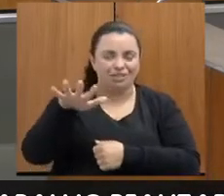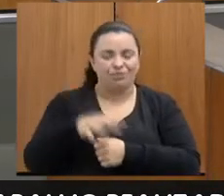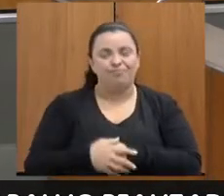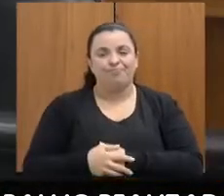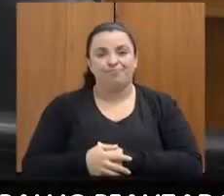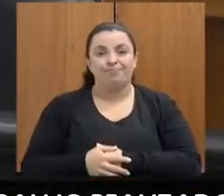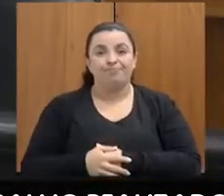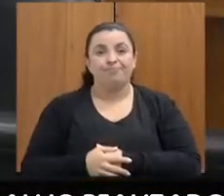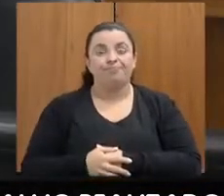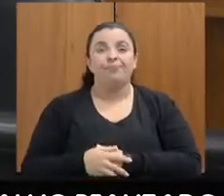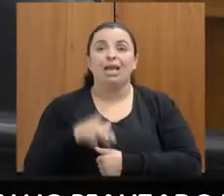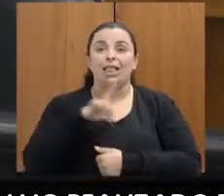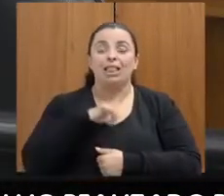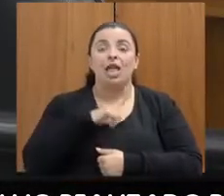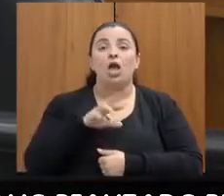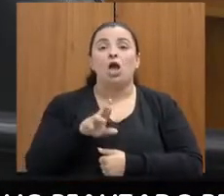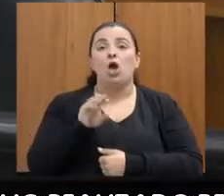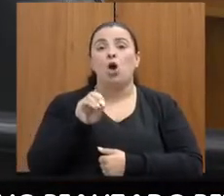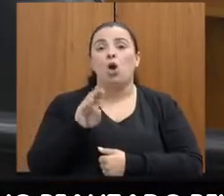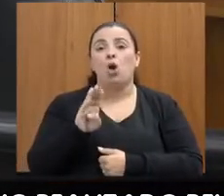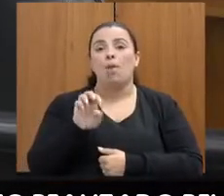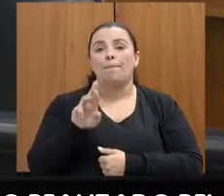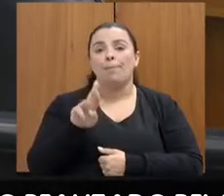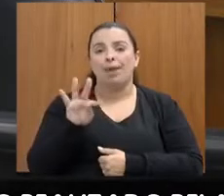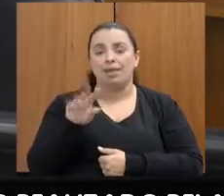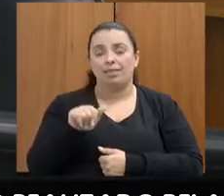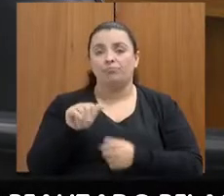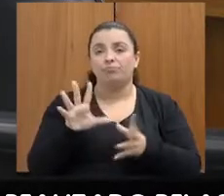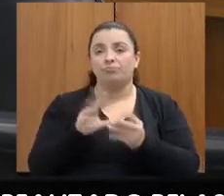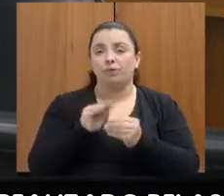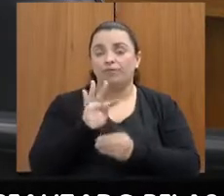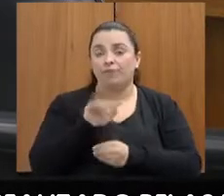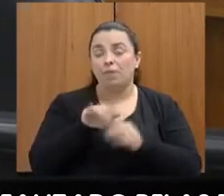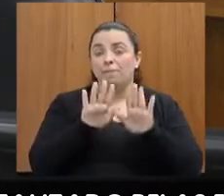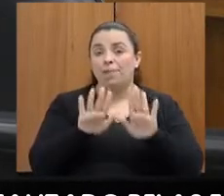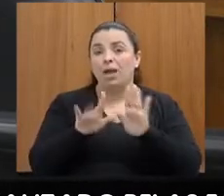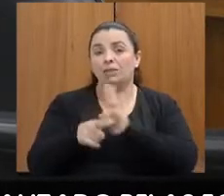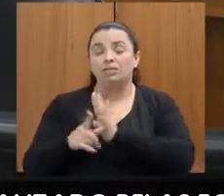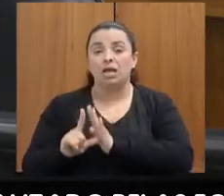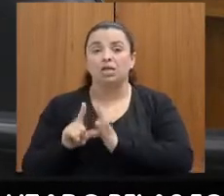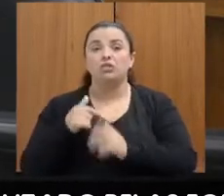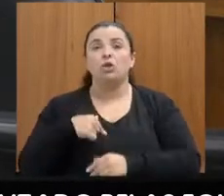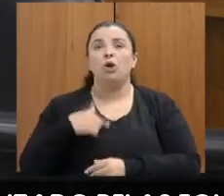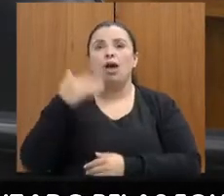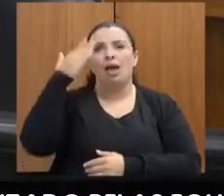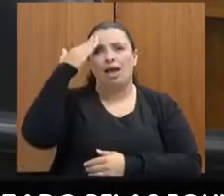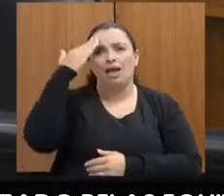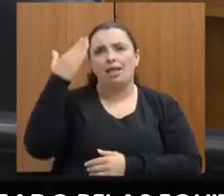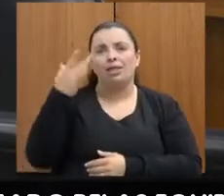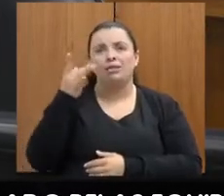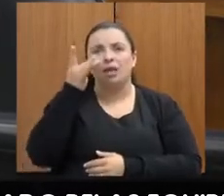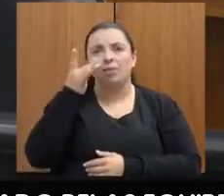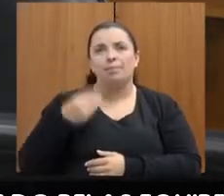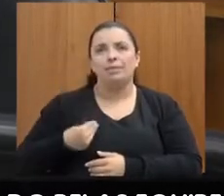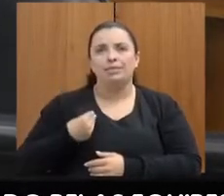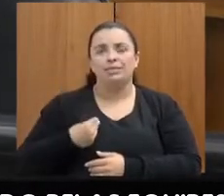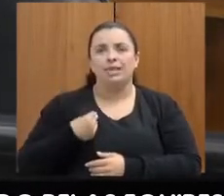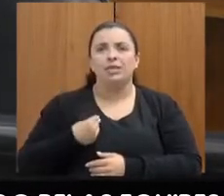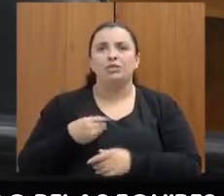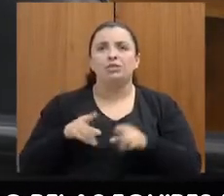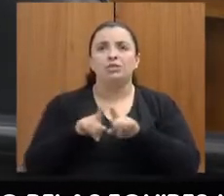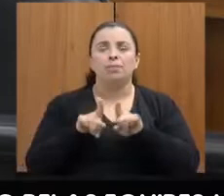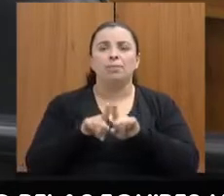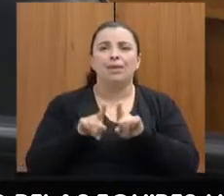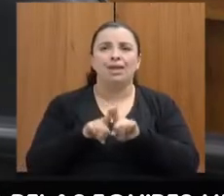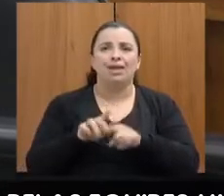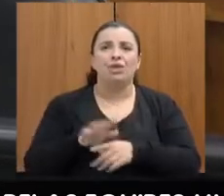passar a palavra para a Roberta, agradecer a presença e também a acolhida no